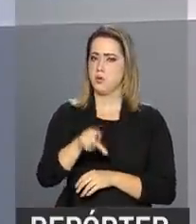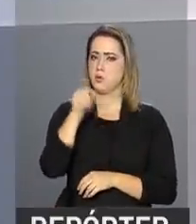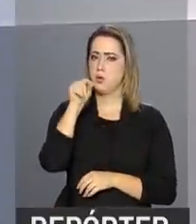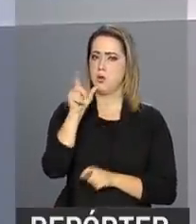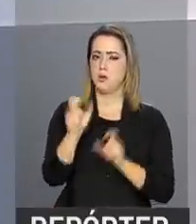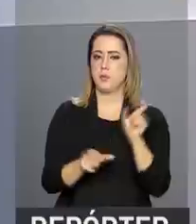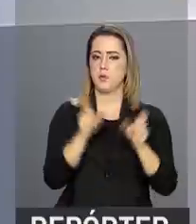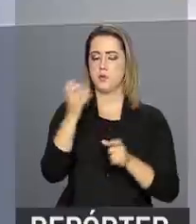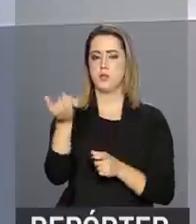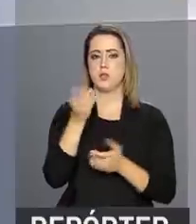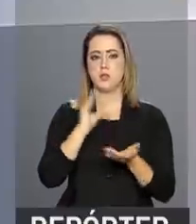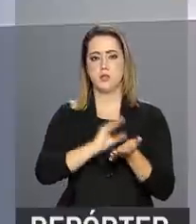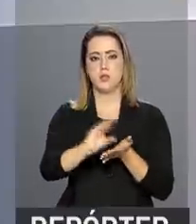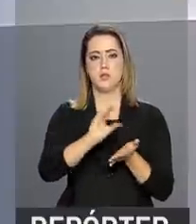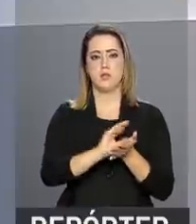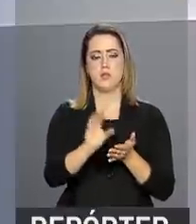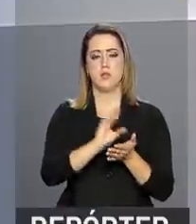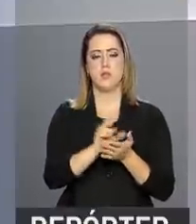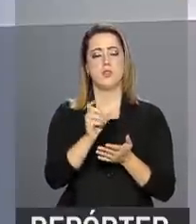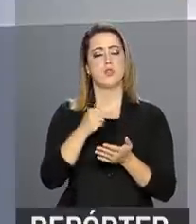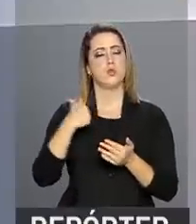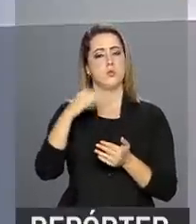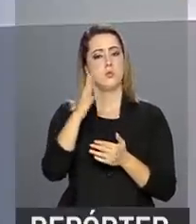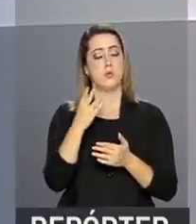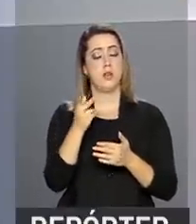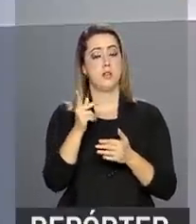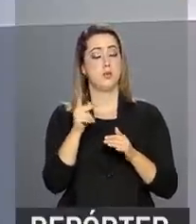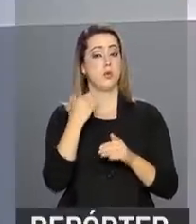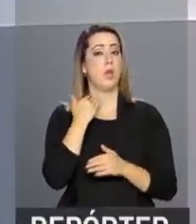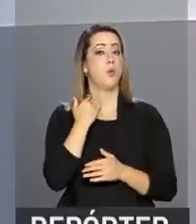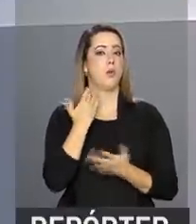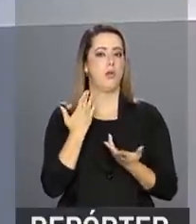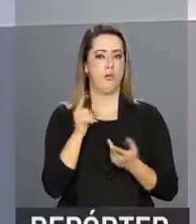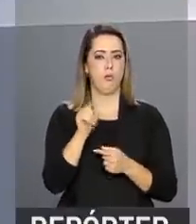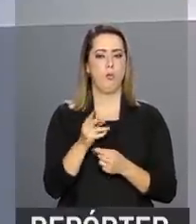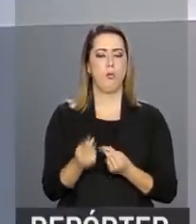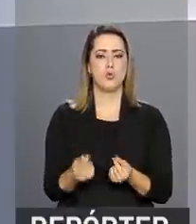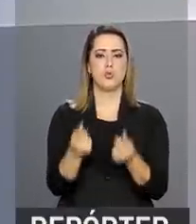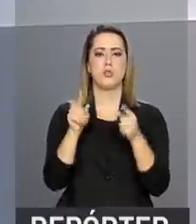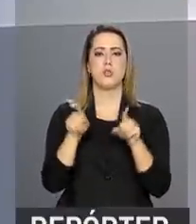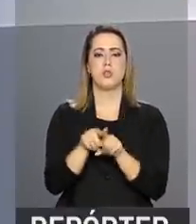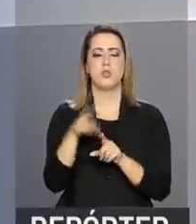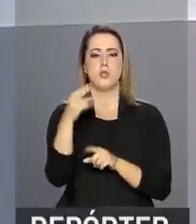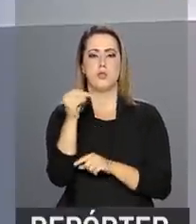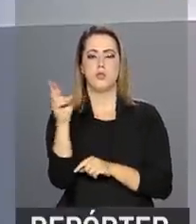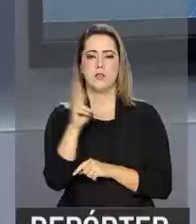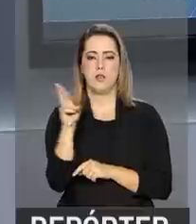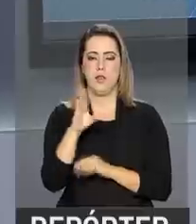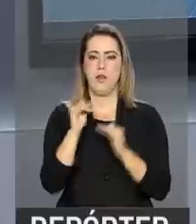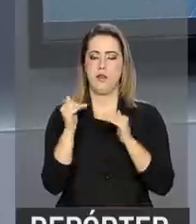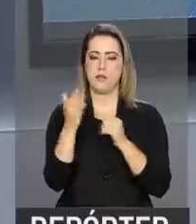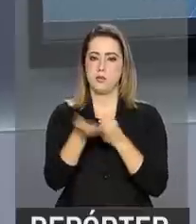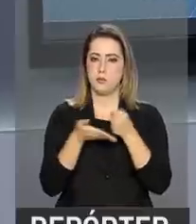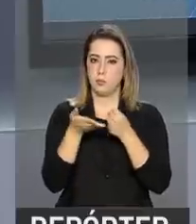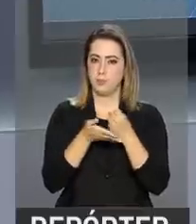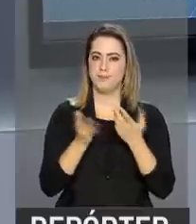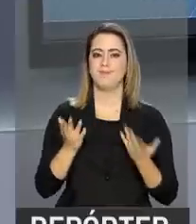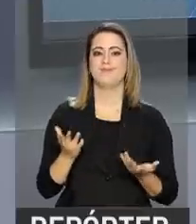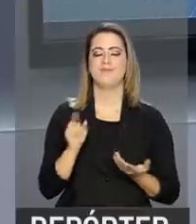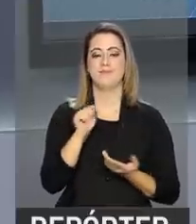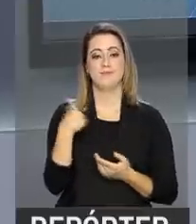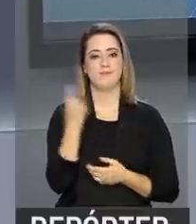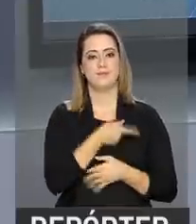para quem quer investir não só em caderneta de poupança. A aplicação mínima é de 30 reais. E nós